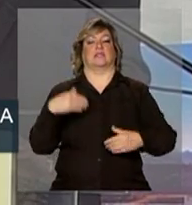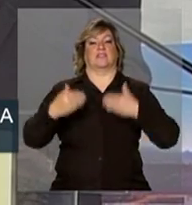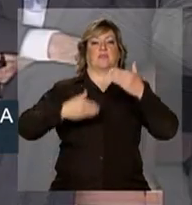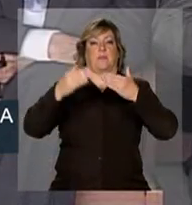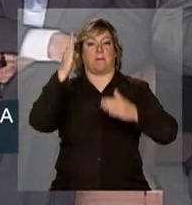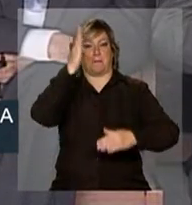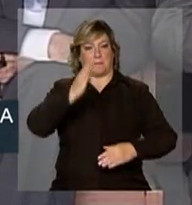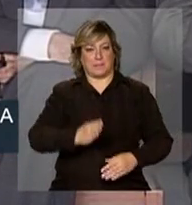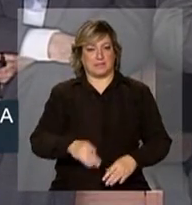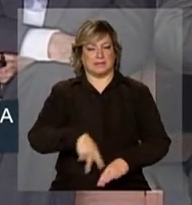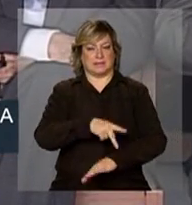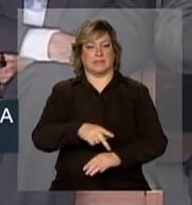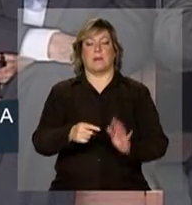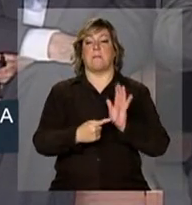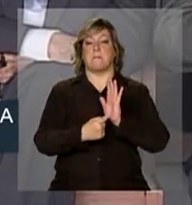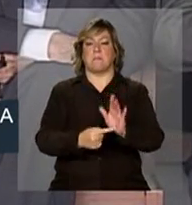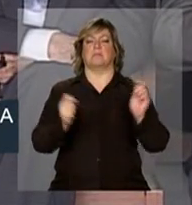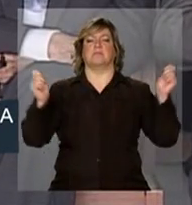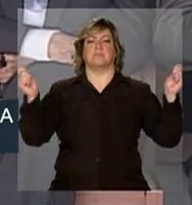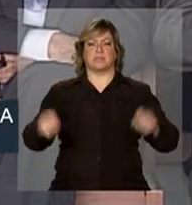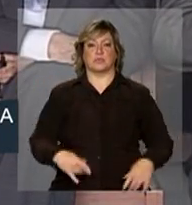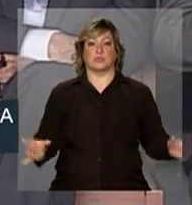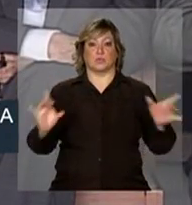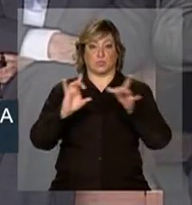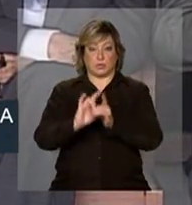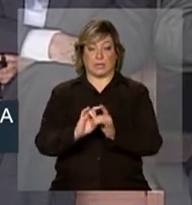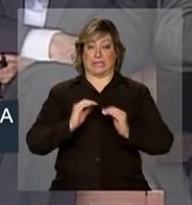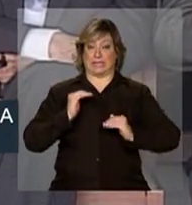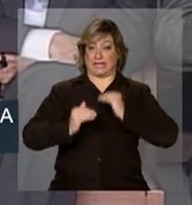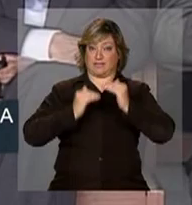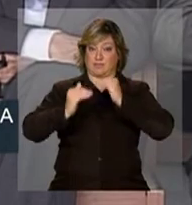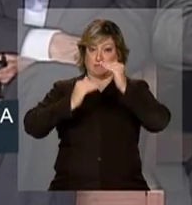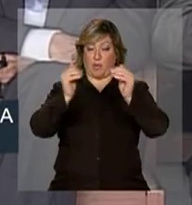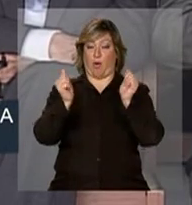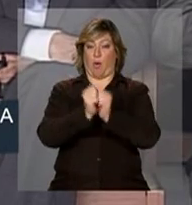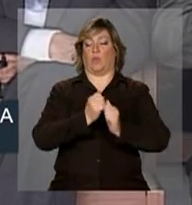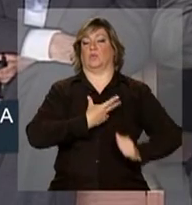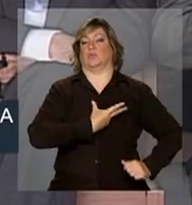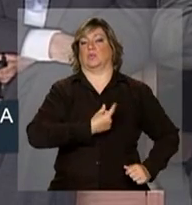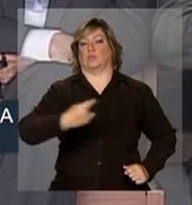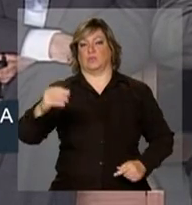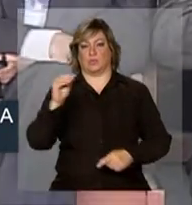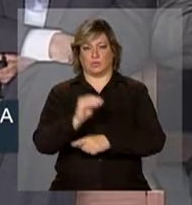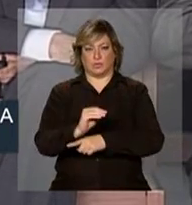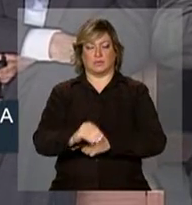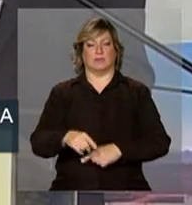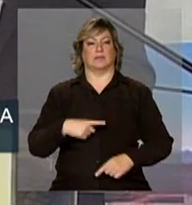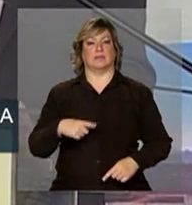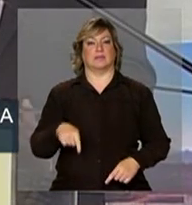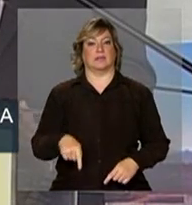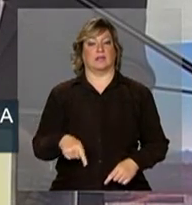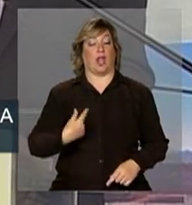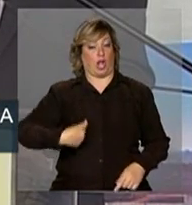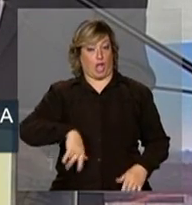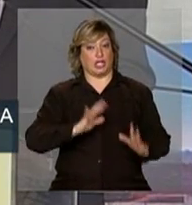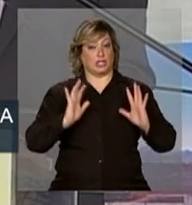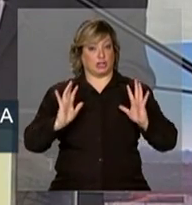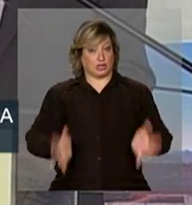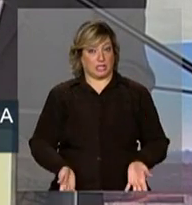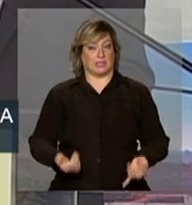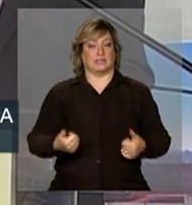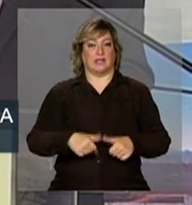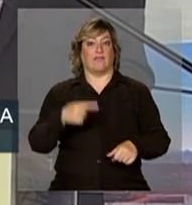e demonstrando que é possível aliar desenvolvimento com sustentabilidade. Já estamos olhando